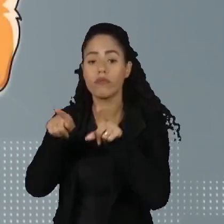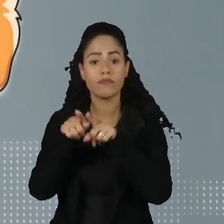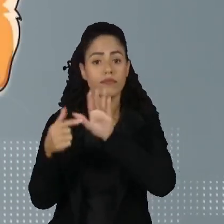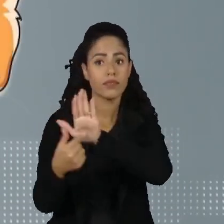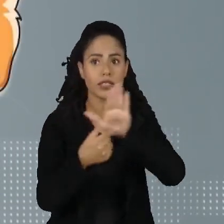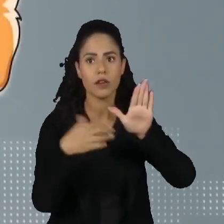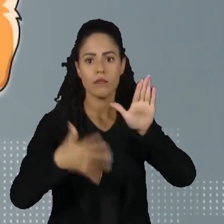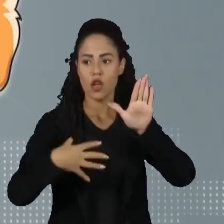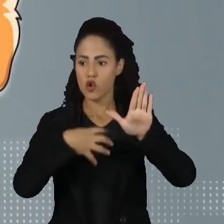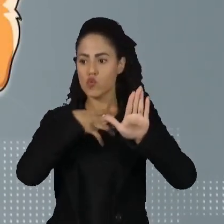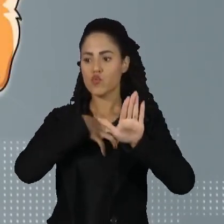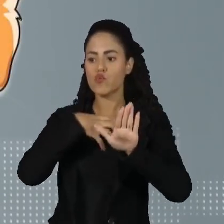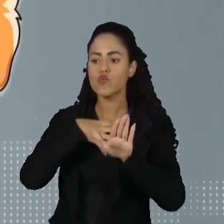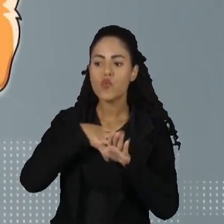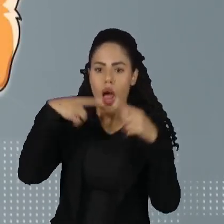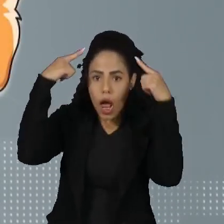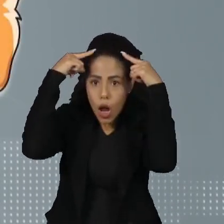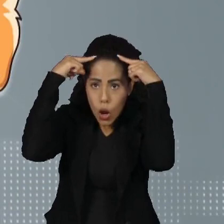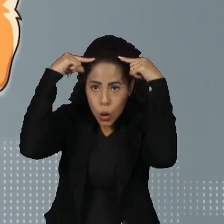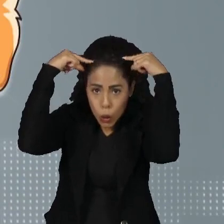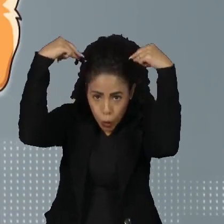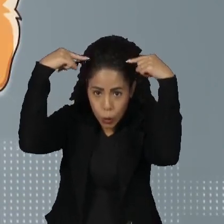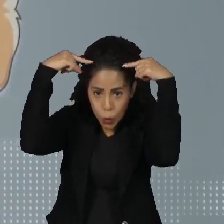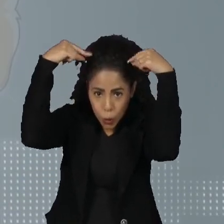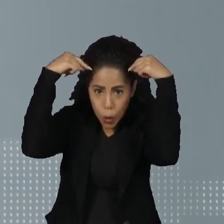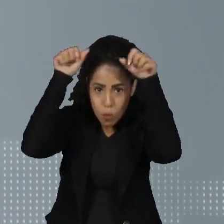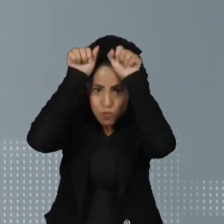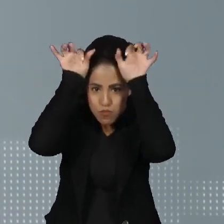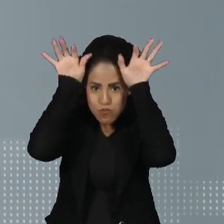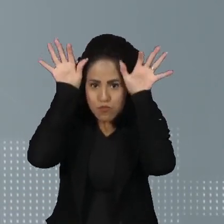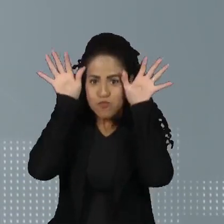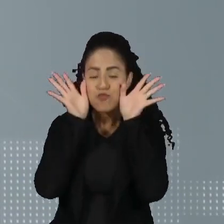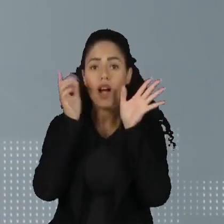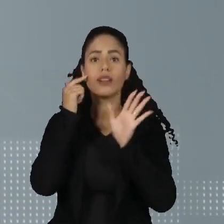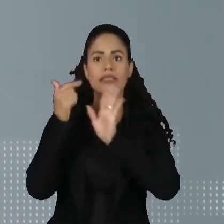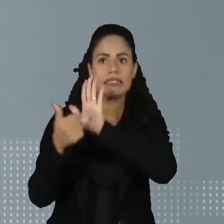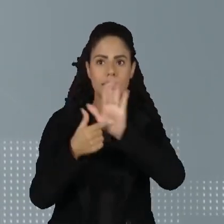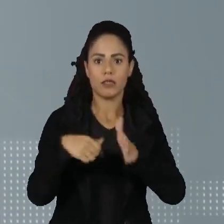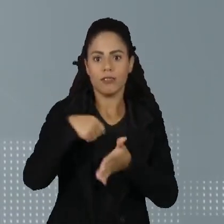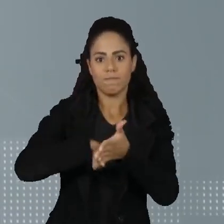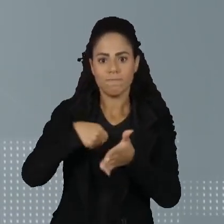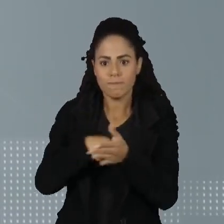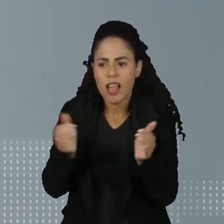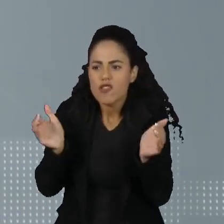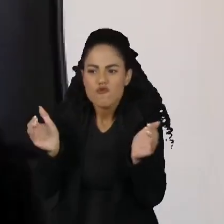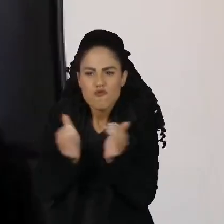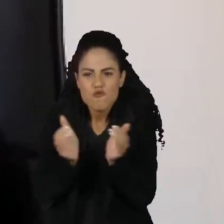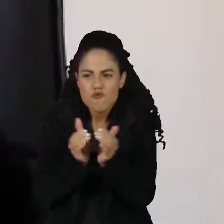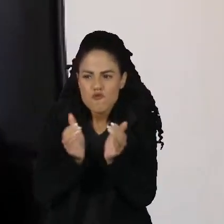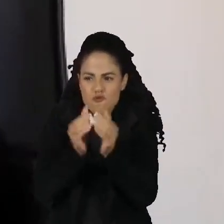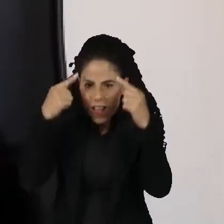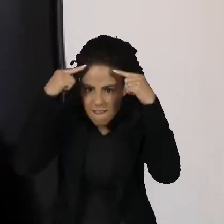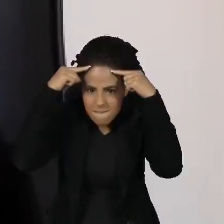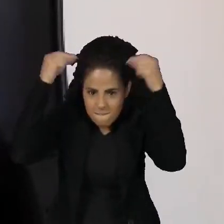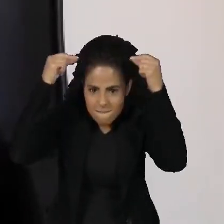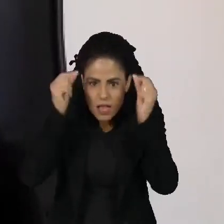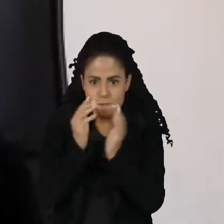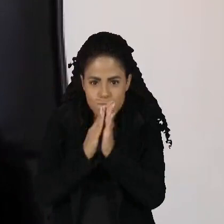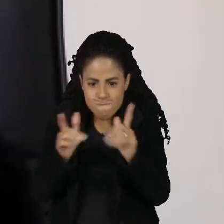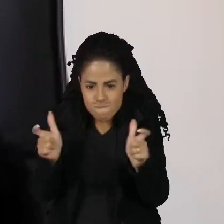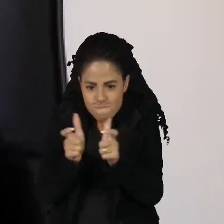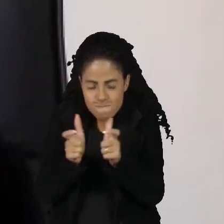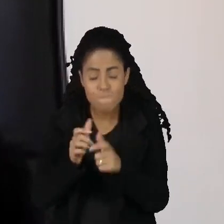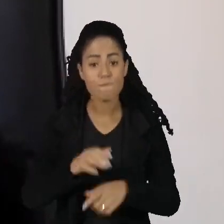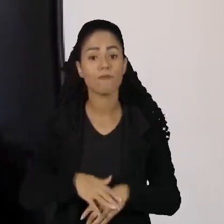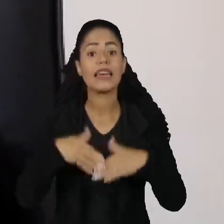insegurança do Spitz alemão, o Lulu da Pomerânia, e a persistência dos Pinchers. A gente tem uma carga genética,